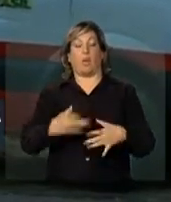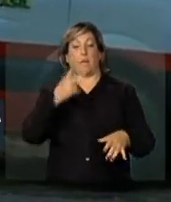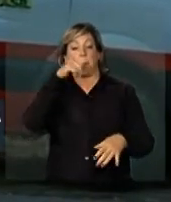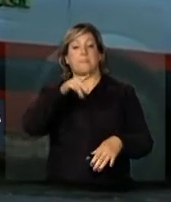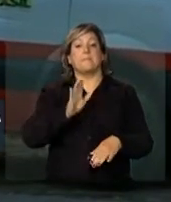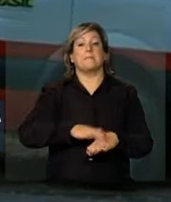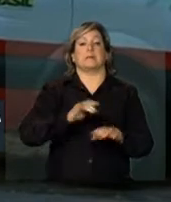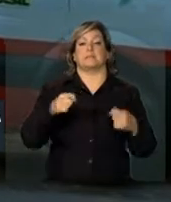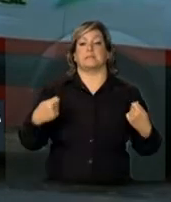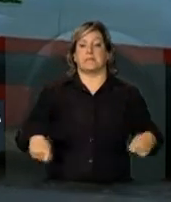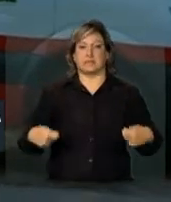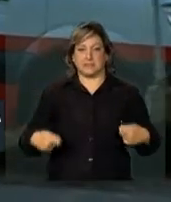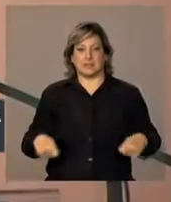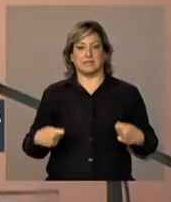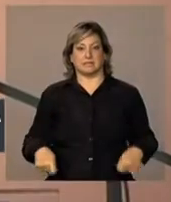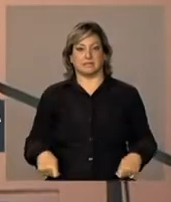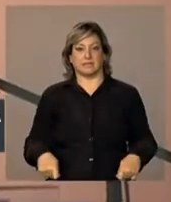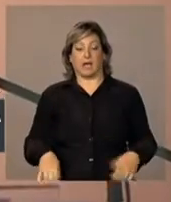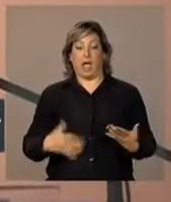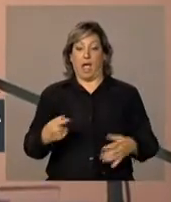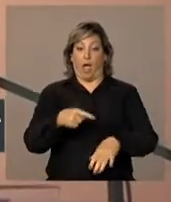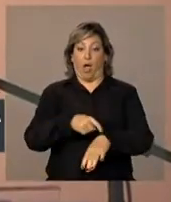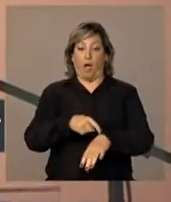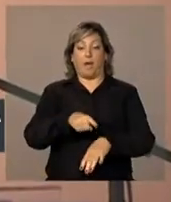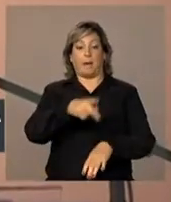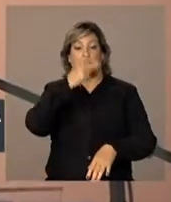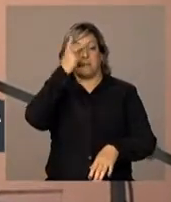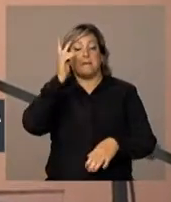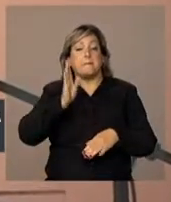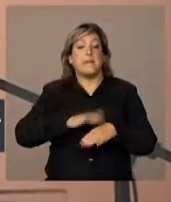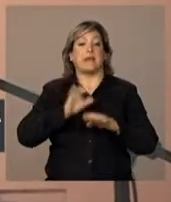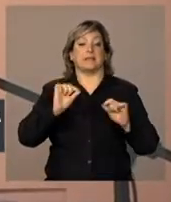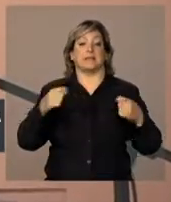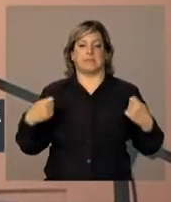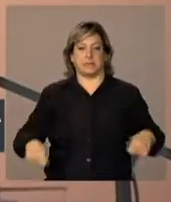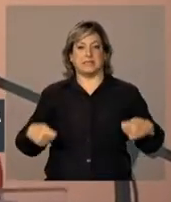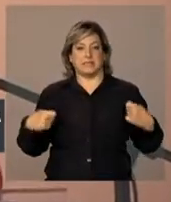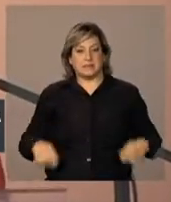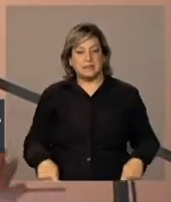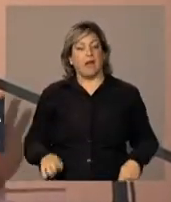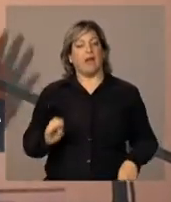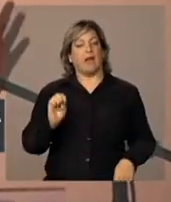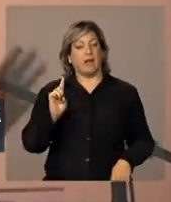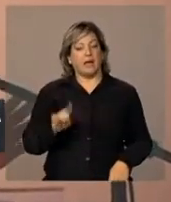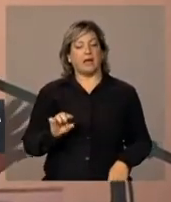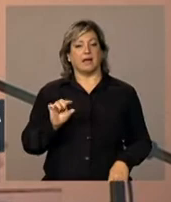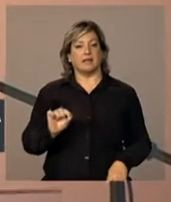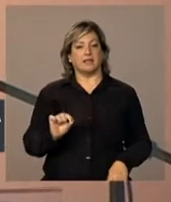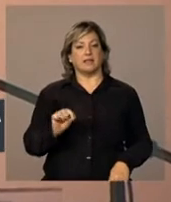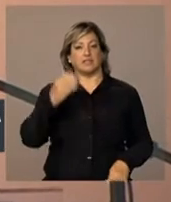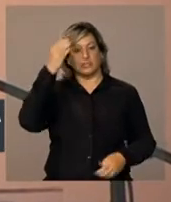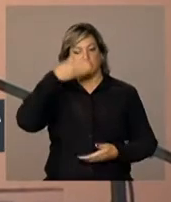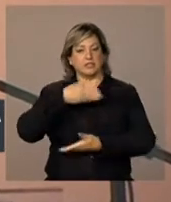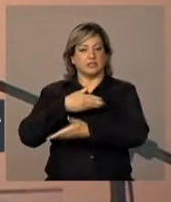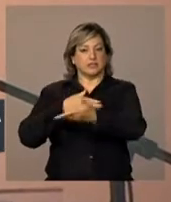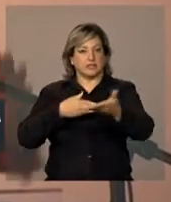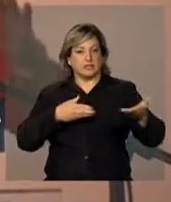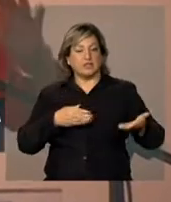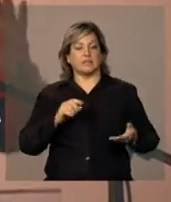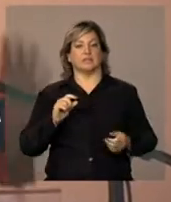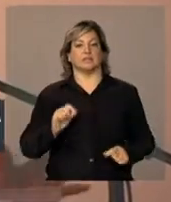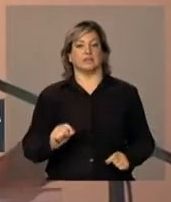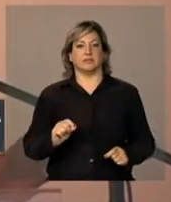precisam. A hora que as pessoas mais precisam é justamente diante de algum